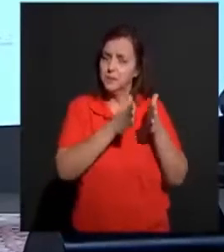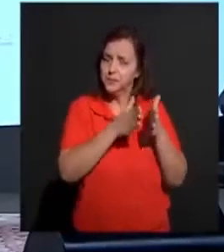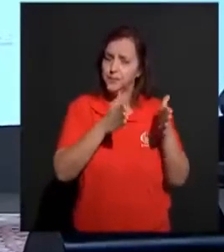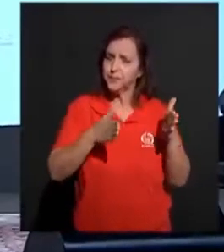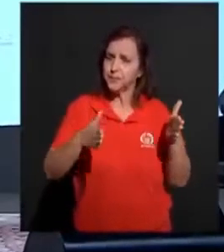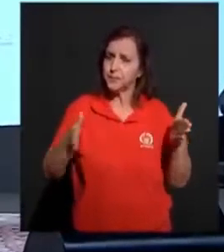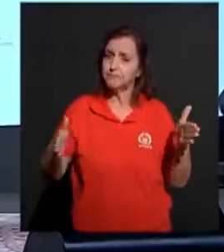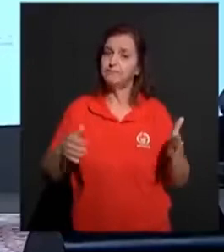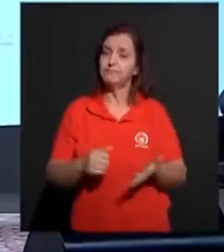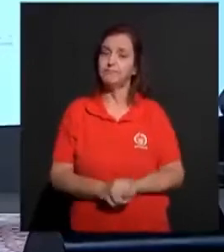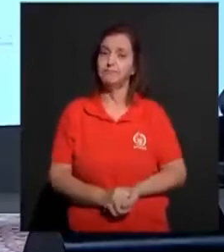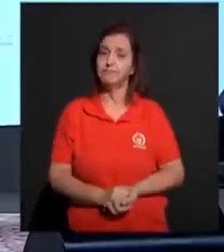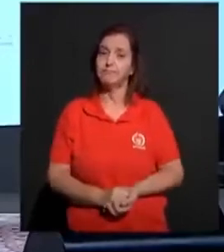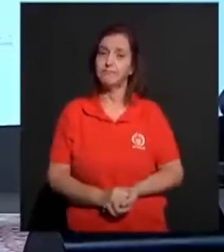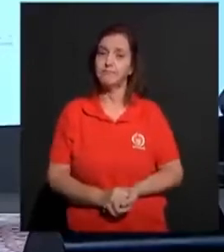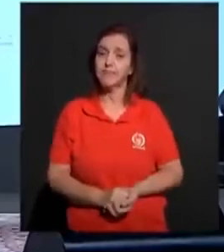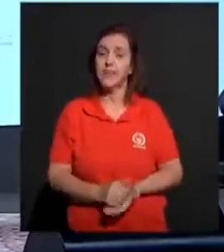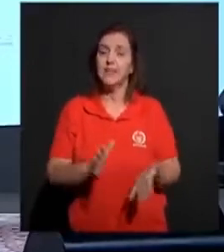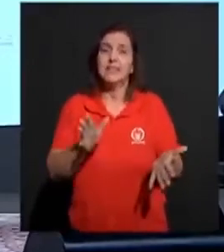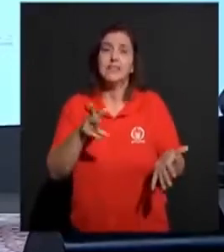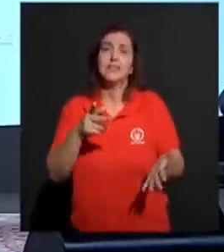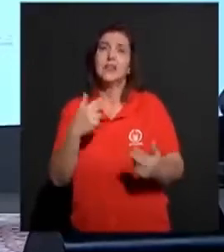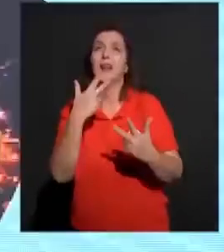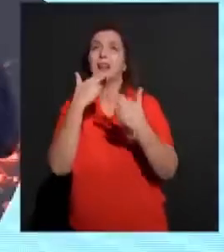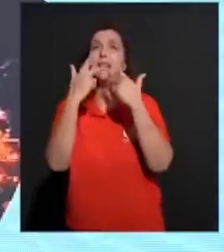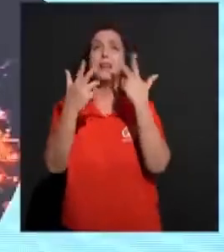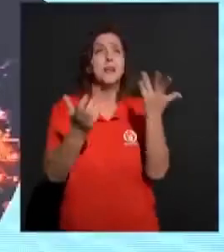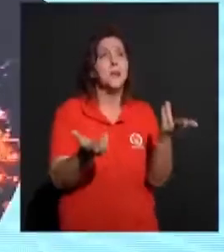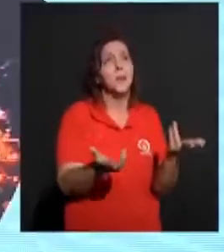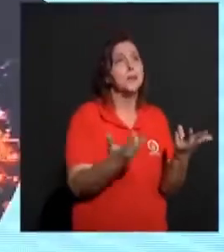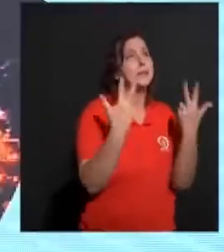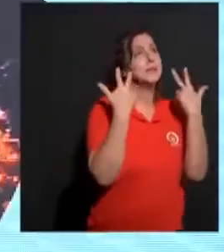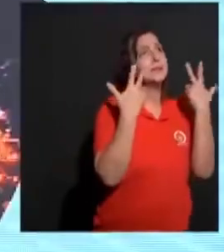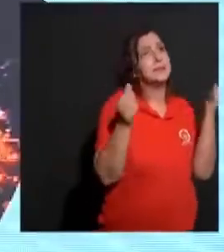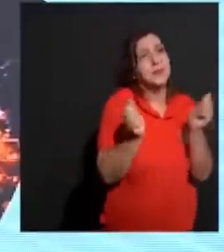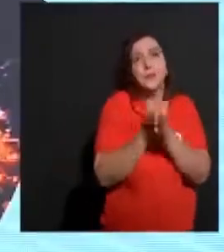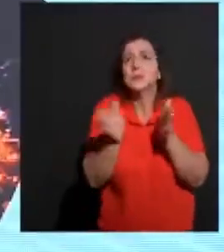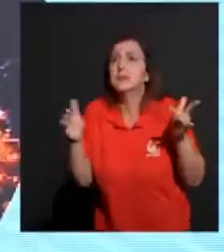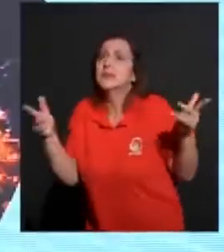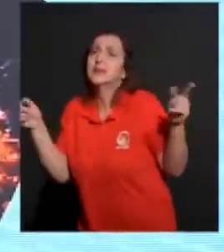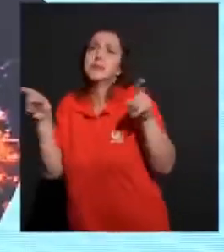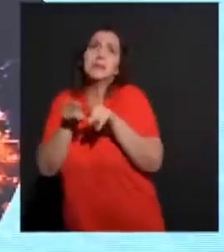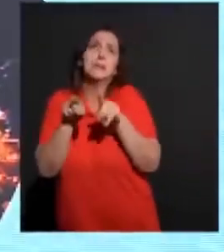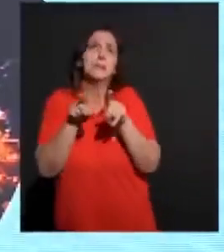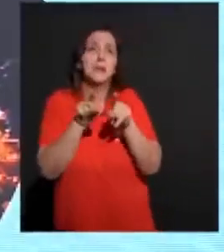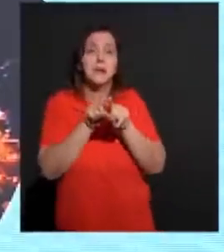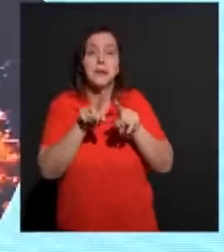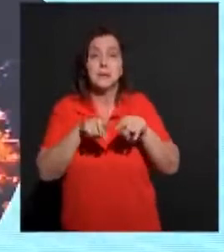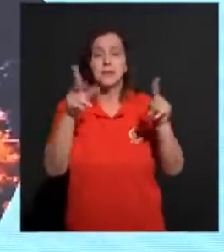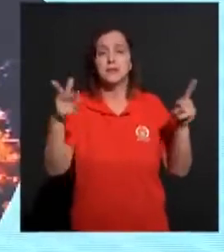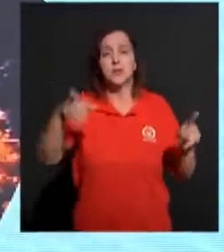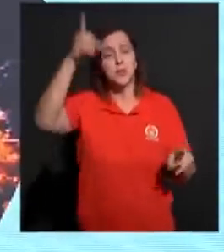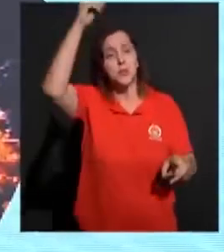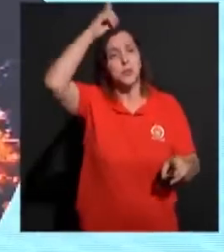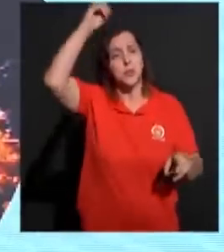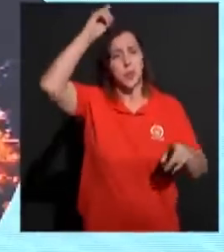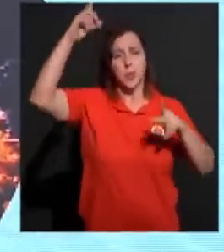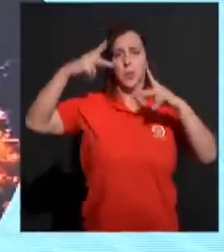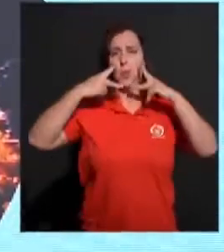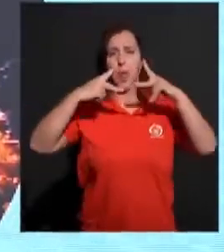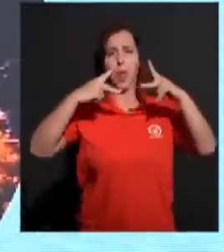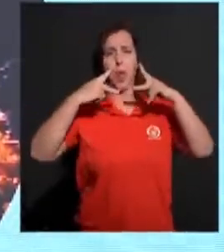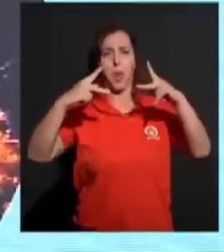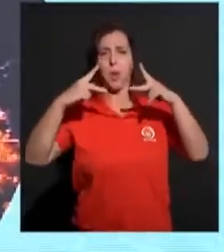olha, ainda que vocês falassem língua dos homens, dos anjos, se vocês tivessem o dom da profecia, que vocês